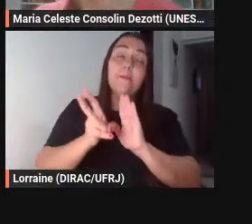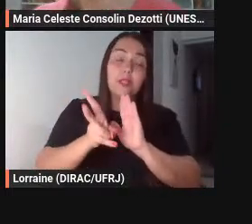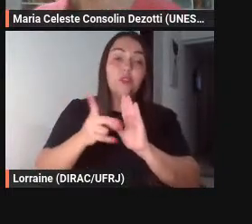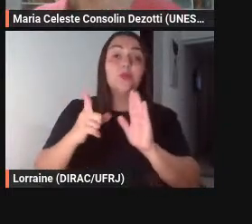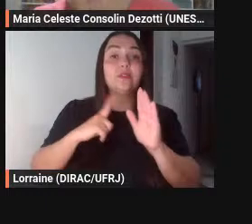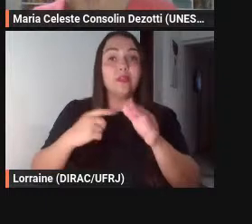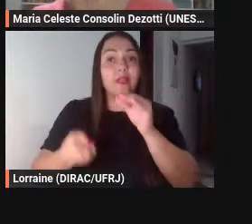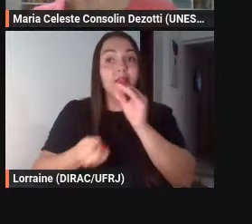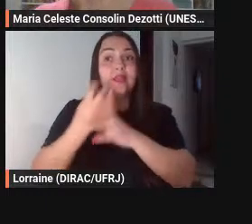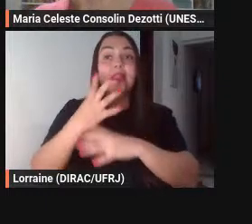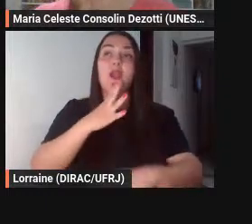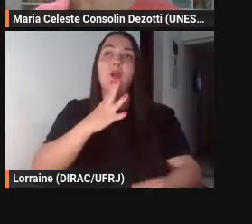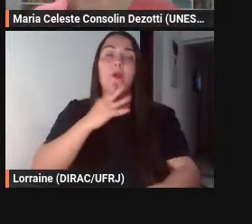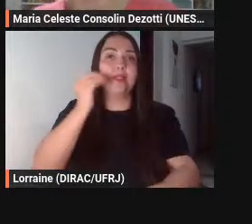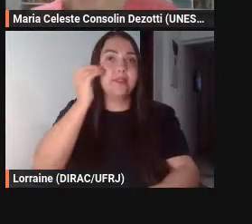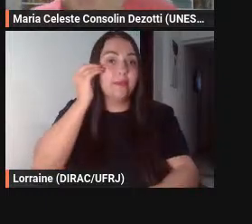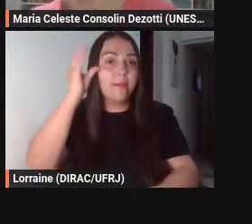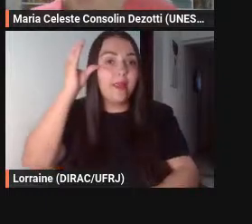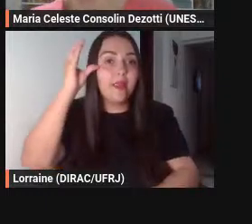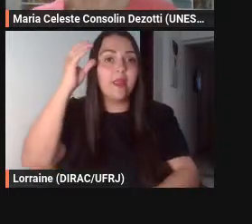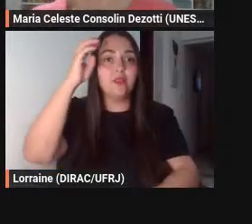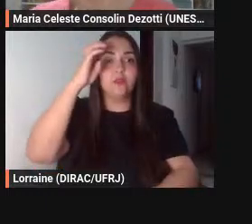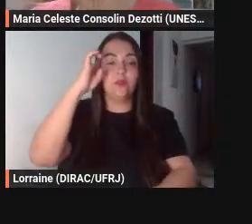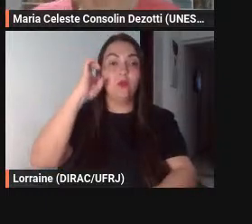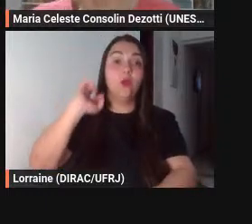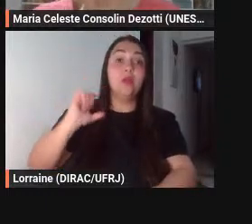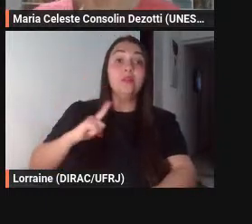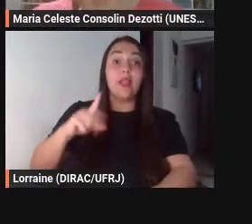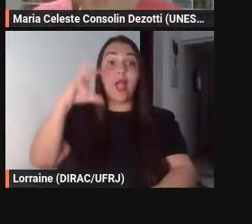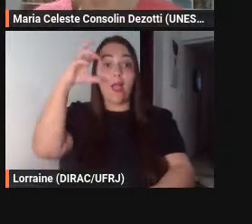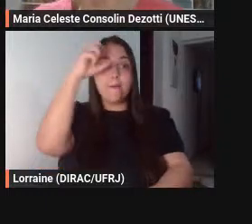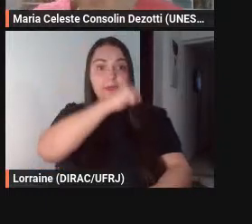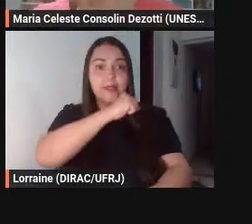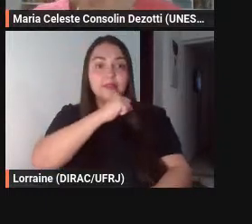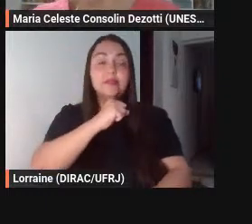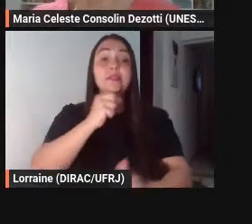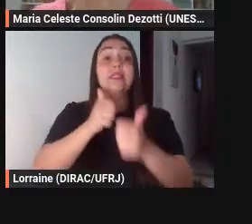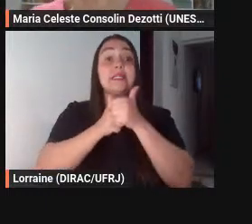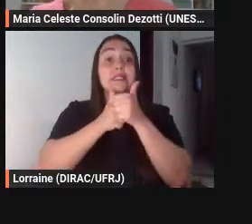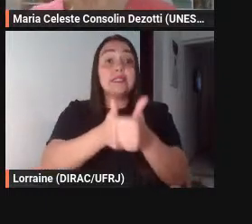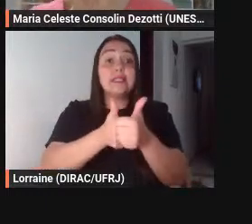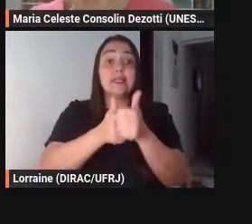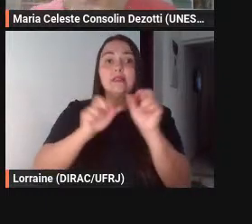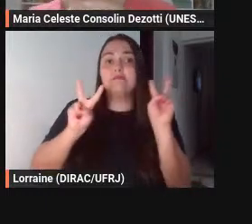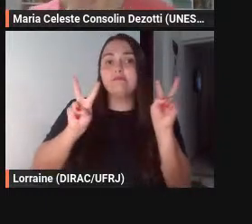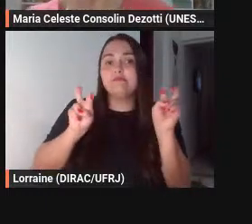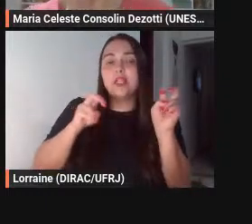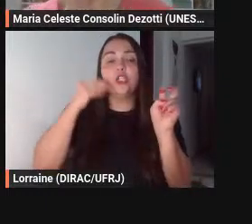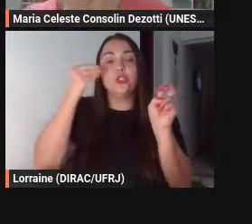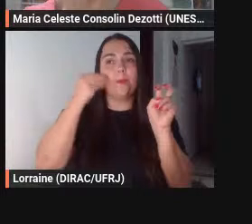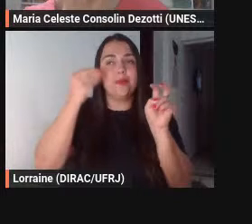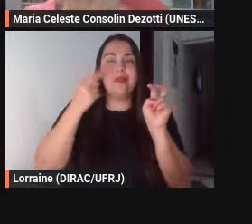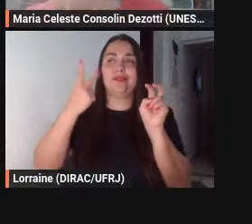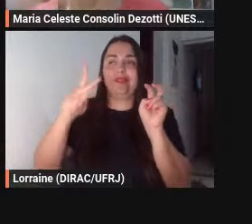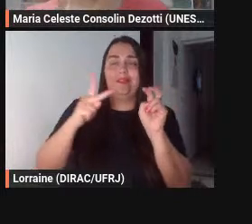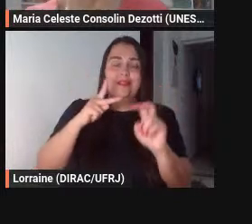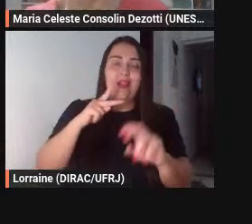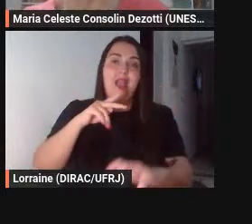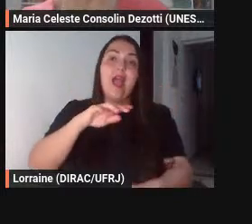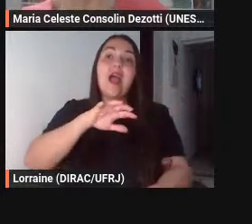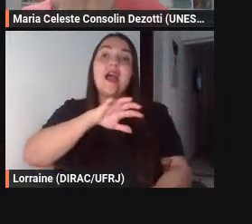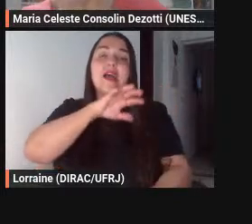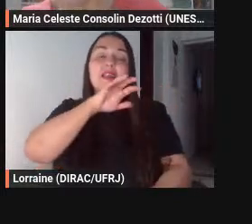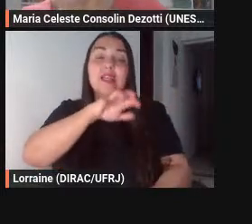conhecimento um aprendizado decorrente da situação vivida pelos animais pelas